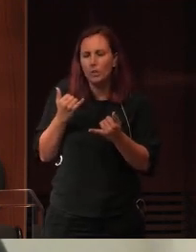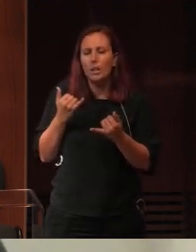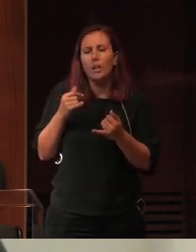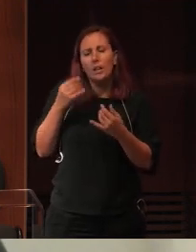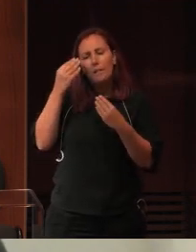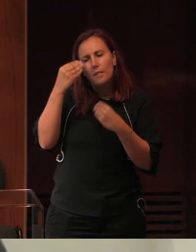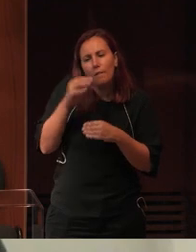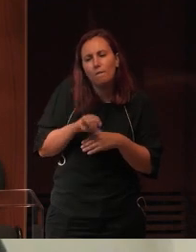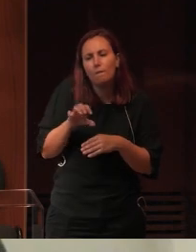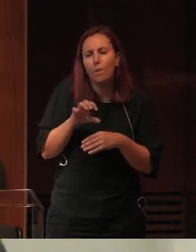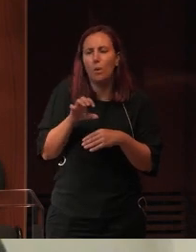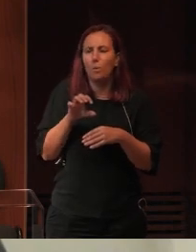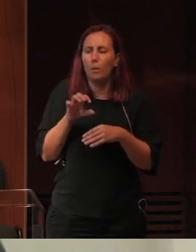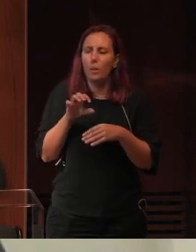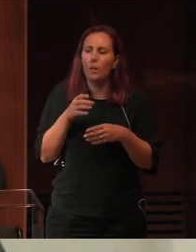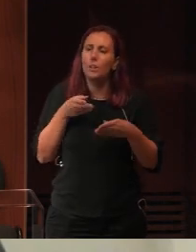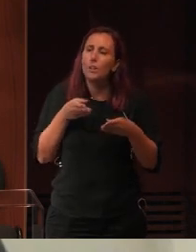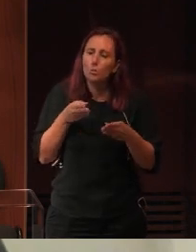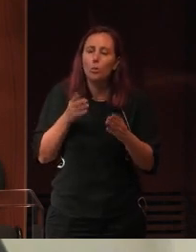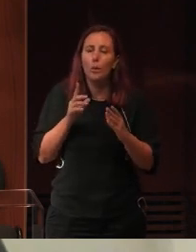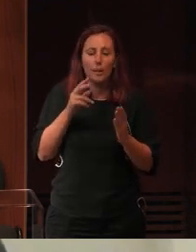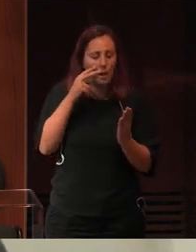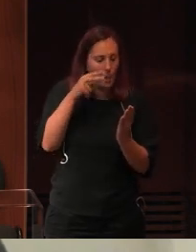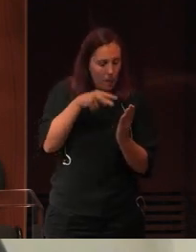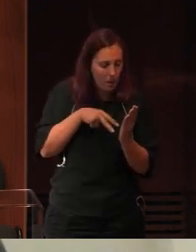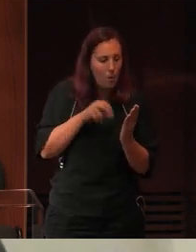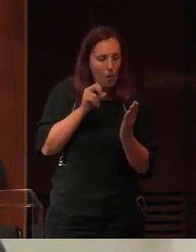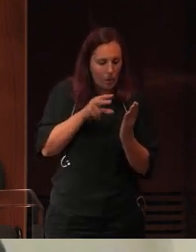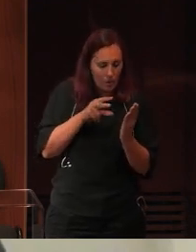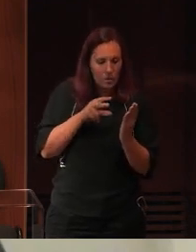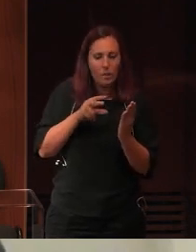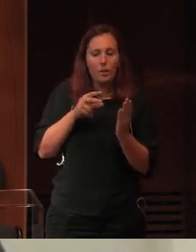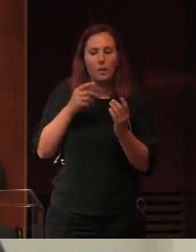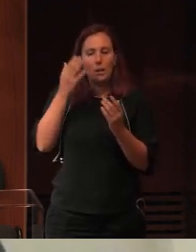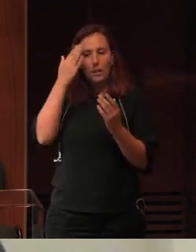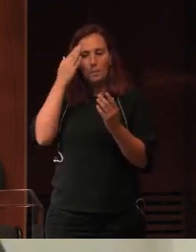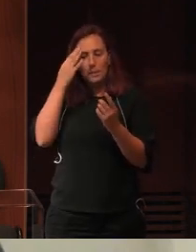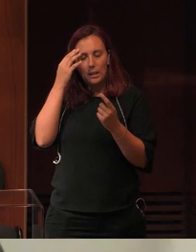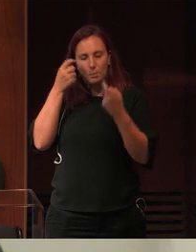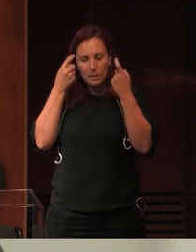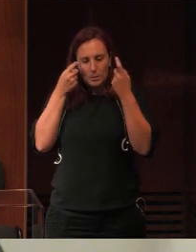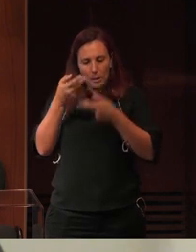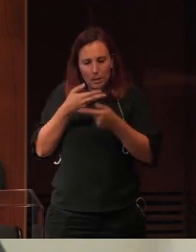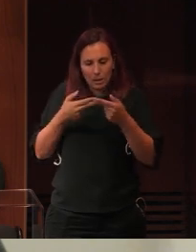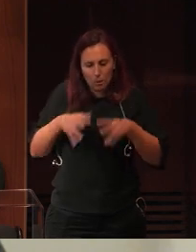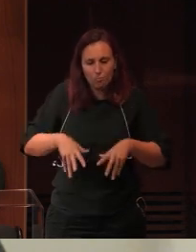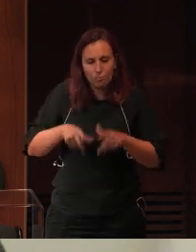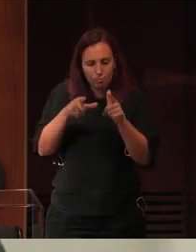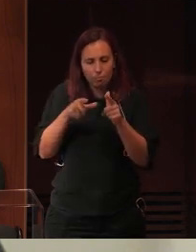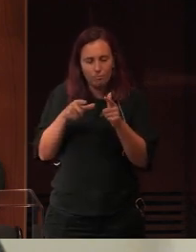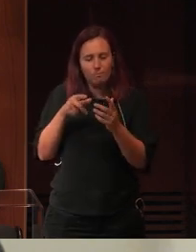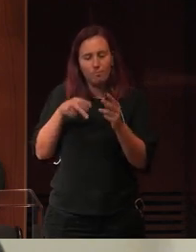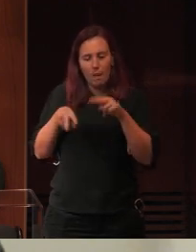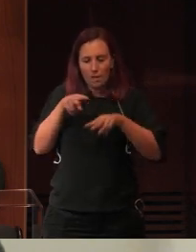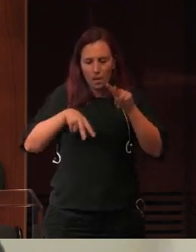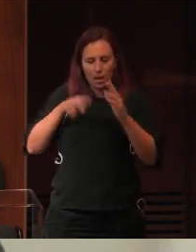literacia que ajuda a ler, ajuda a desenvolver capacidade crítica sobre aquilo que se lê, que